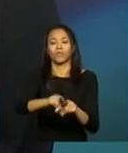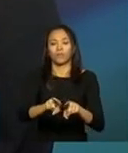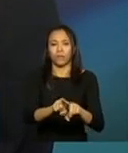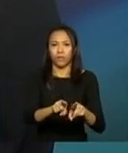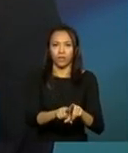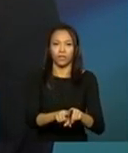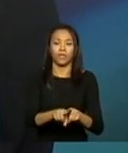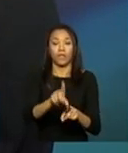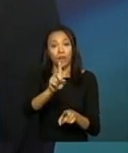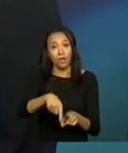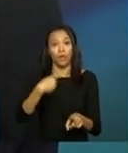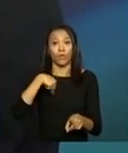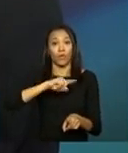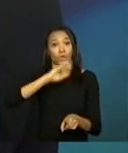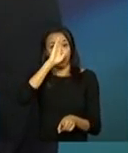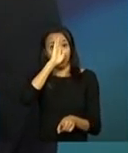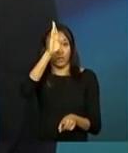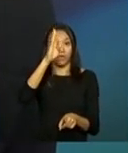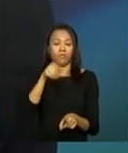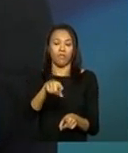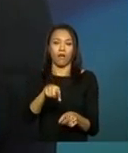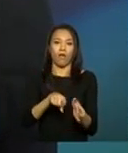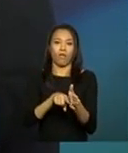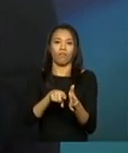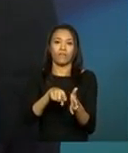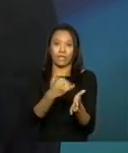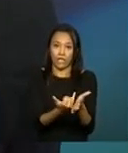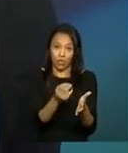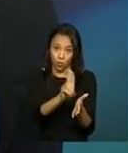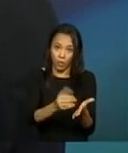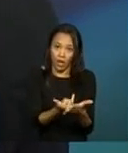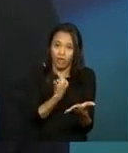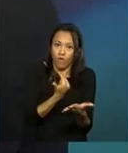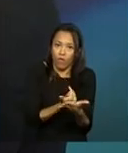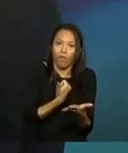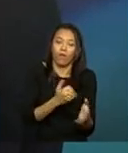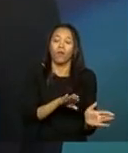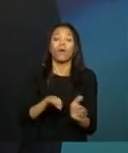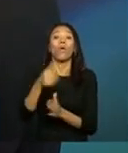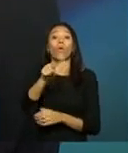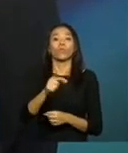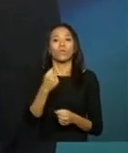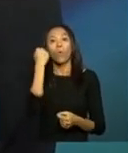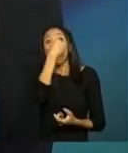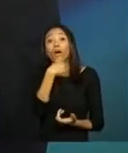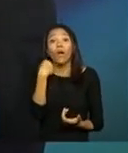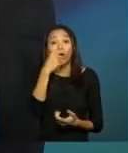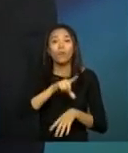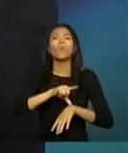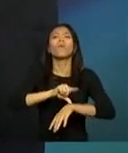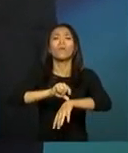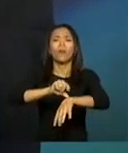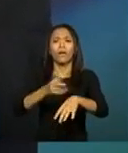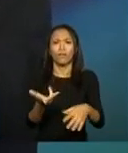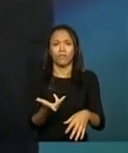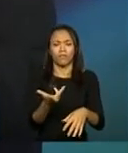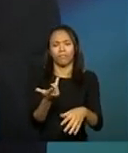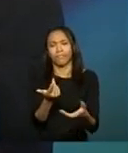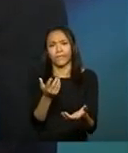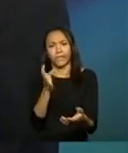ponto principal de formação. Em relação aos horários, quer dizer, ou seja, se a gente quiser,